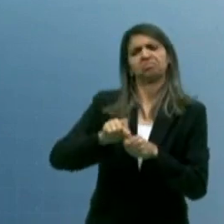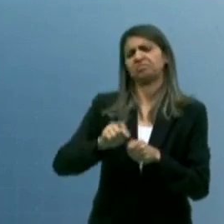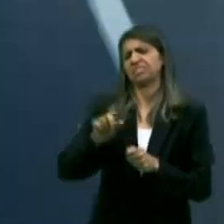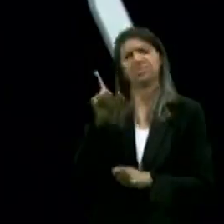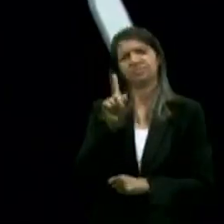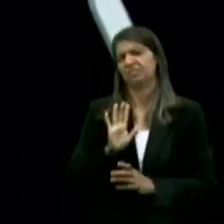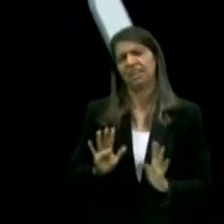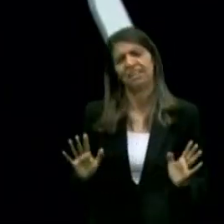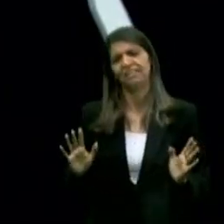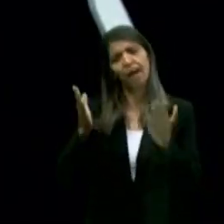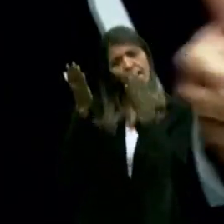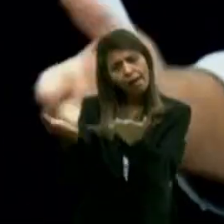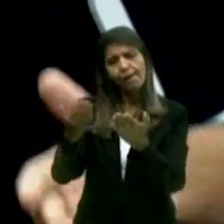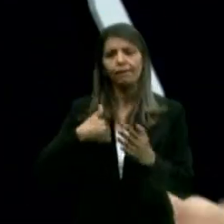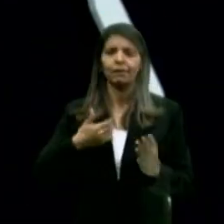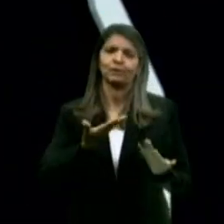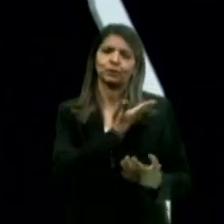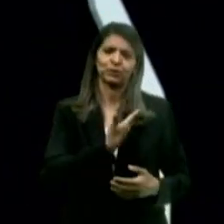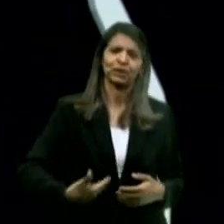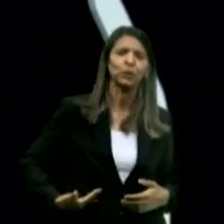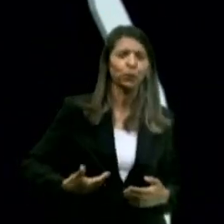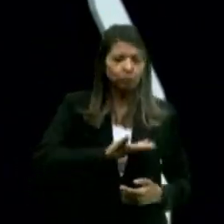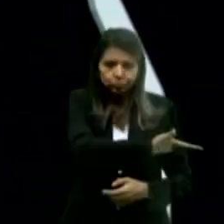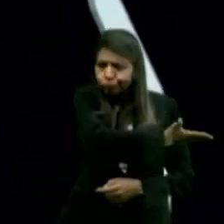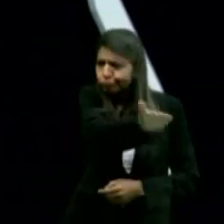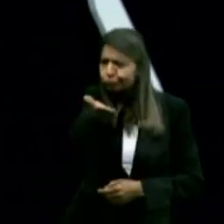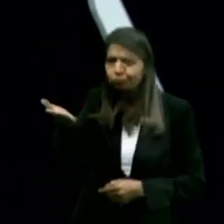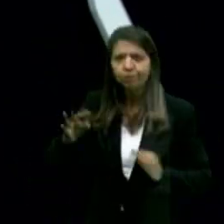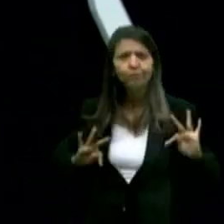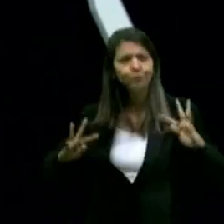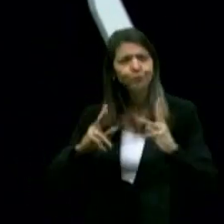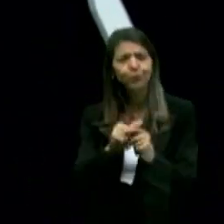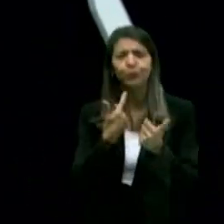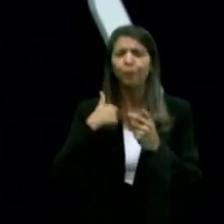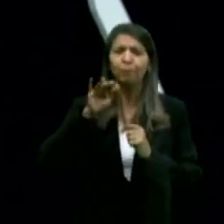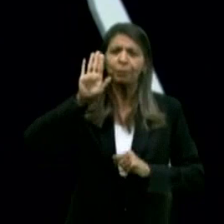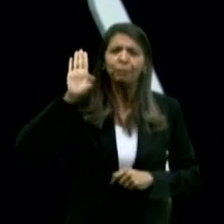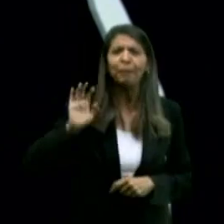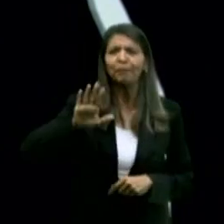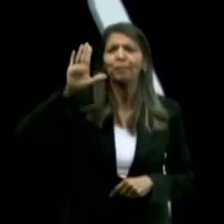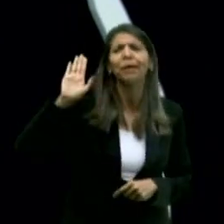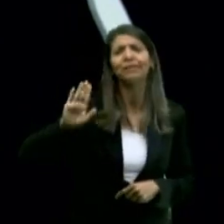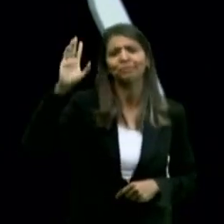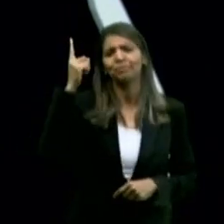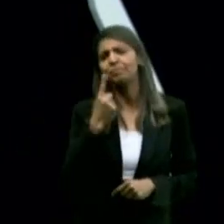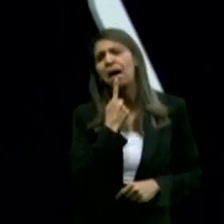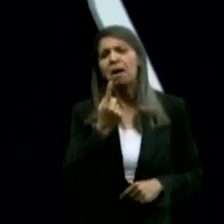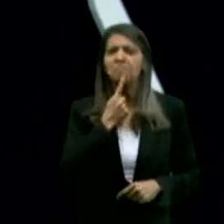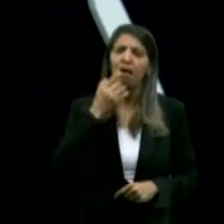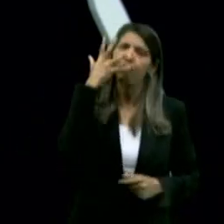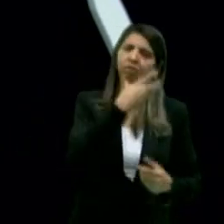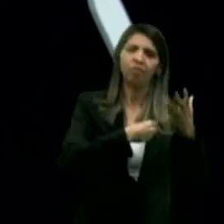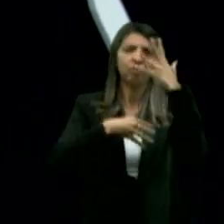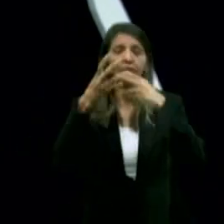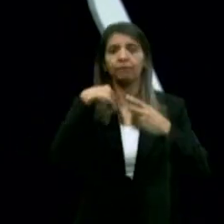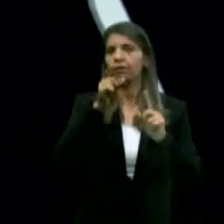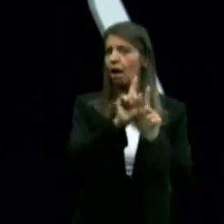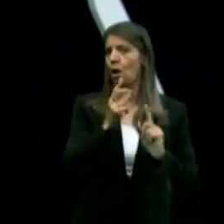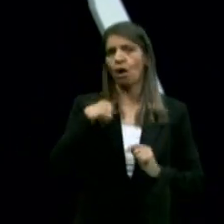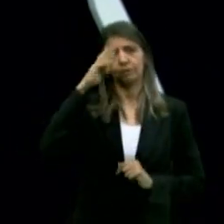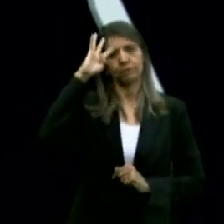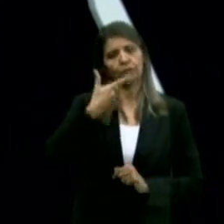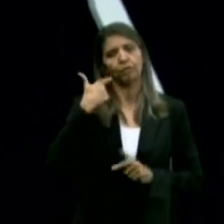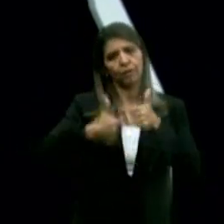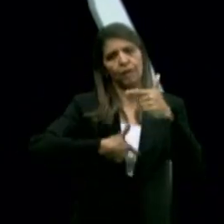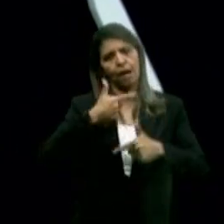candidatos, esses governadores, essas oligarquias que estão aqui, é tudo promessas, más promessas, falácias bonitas, mas não resolve o problema da classe trabalhadora